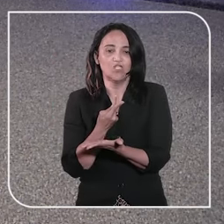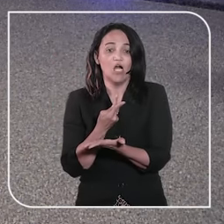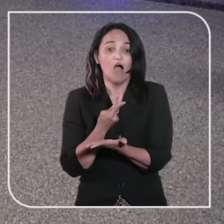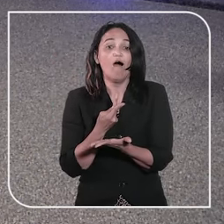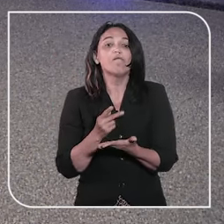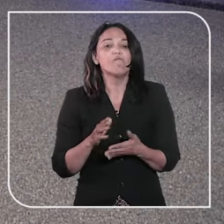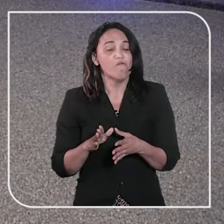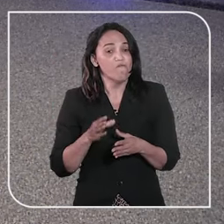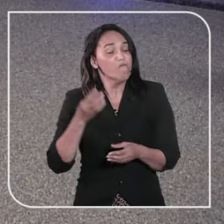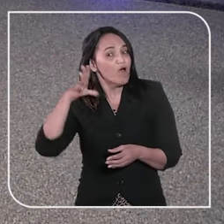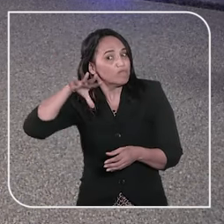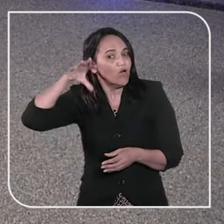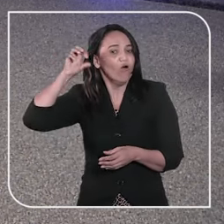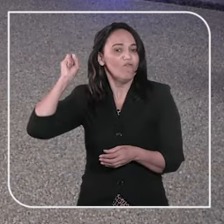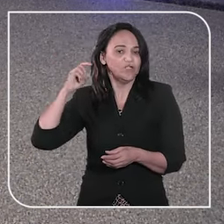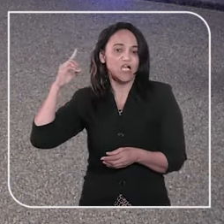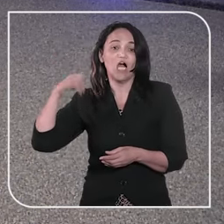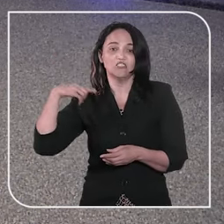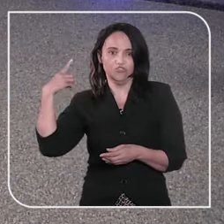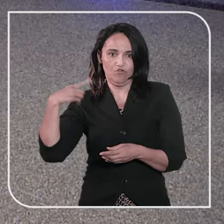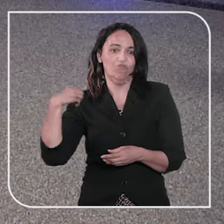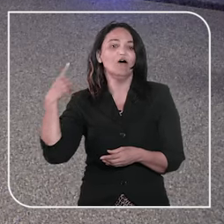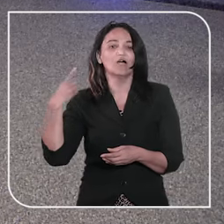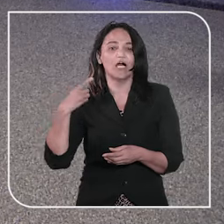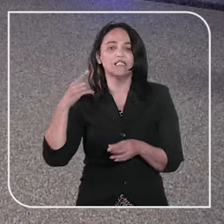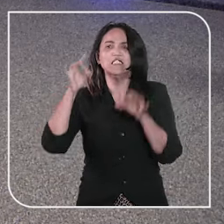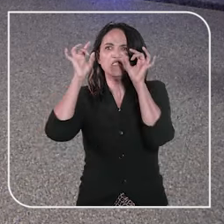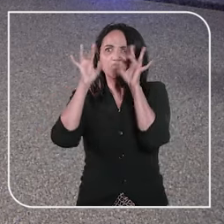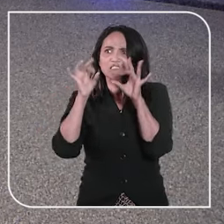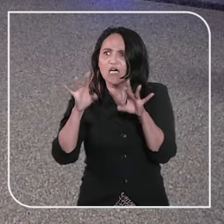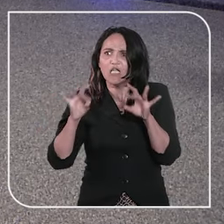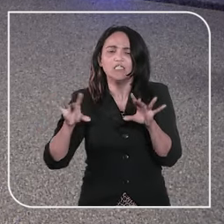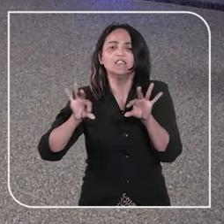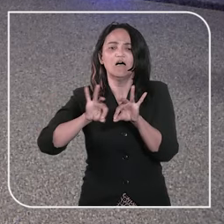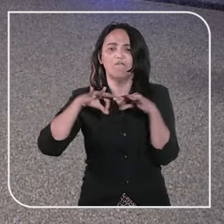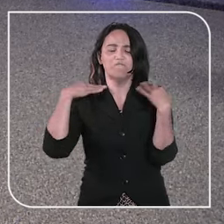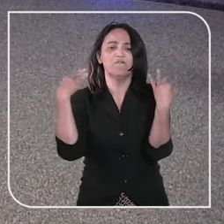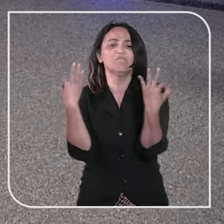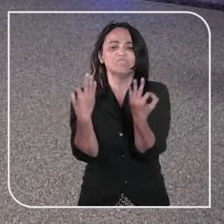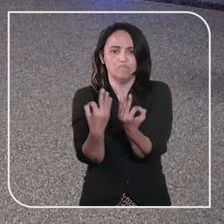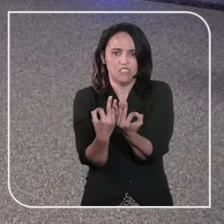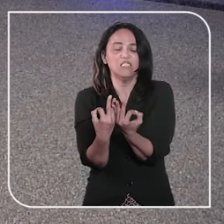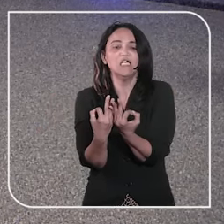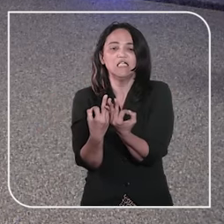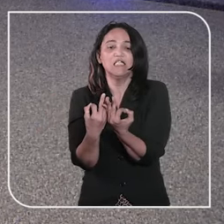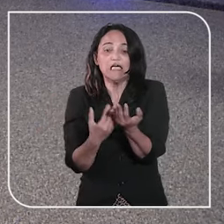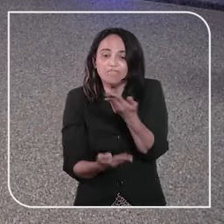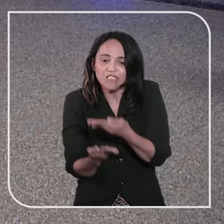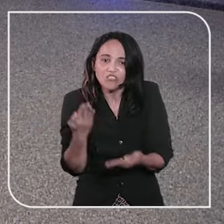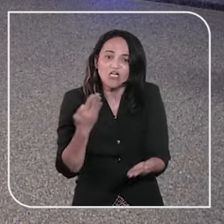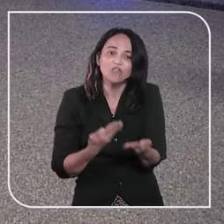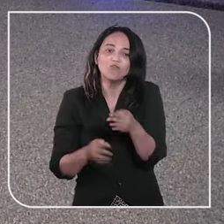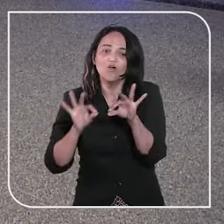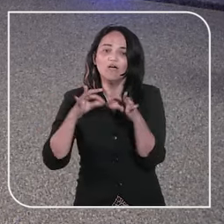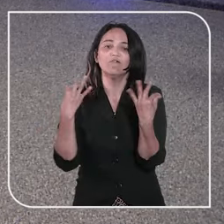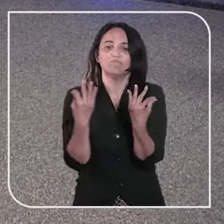da advogada Poliana Mota, especialista em direito de família e sucessões e consteladora familiar.